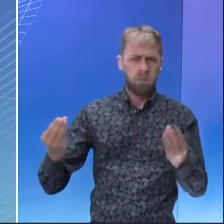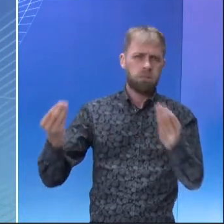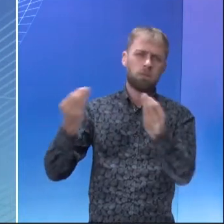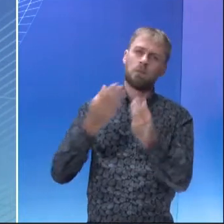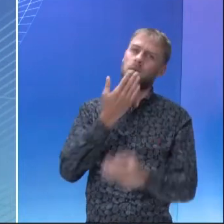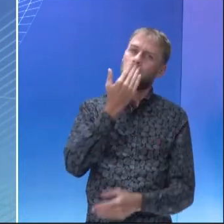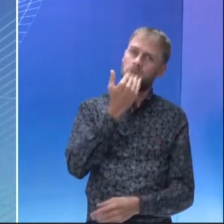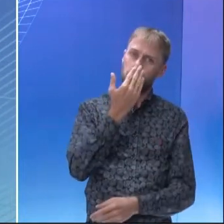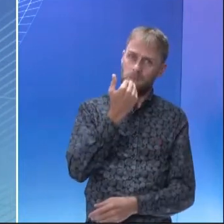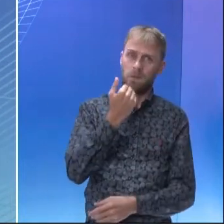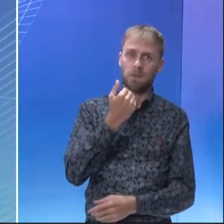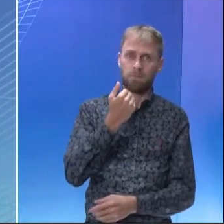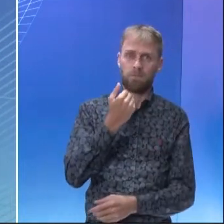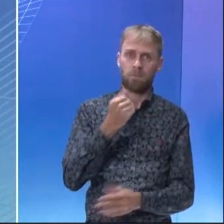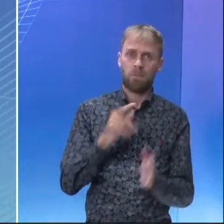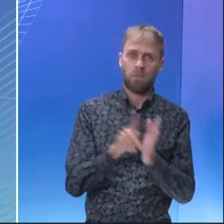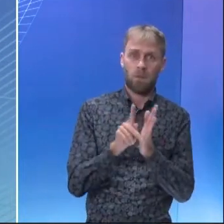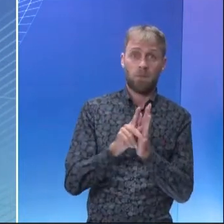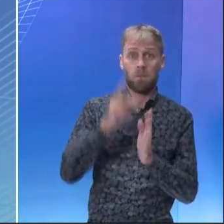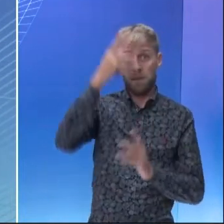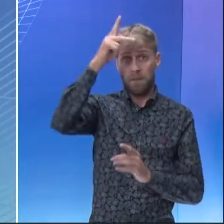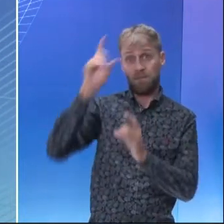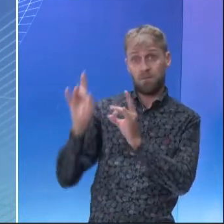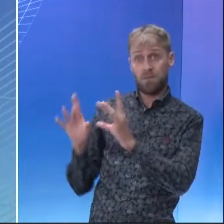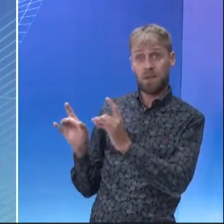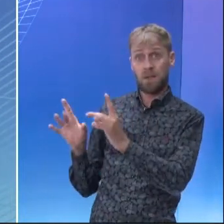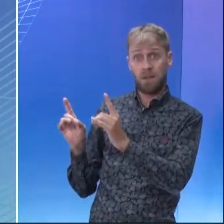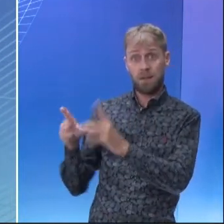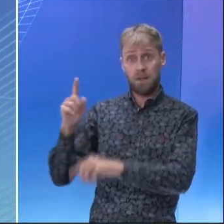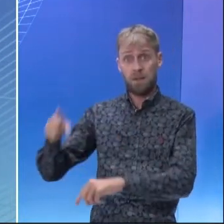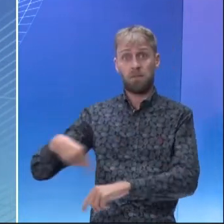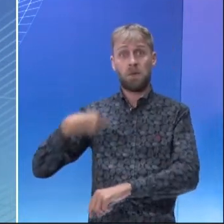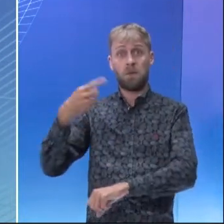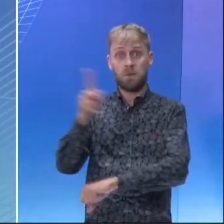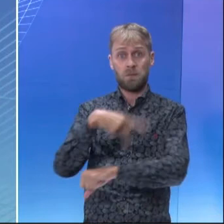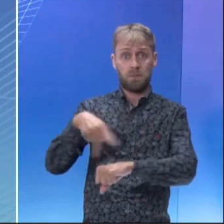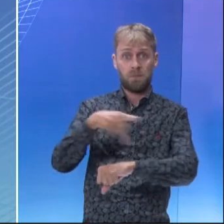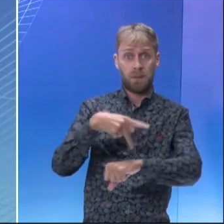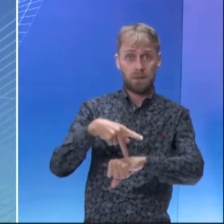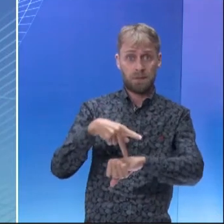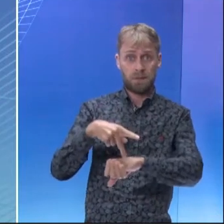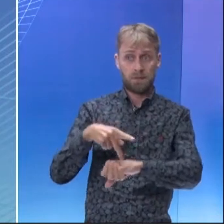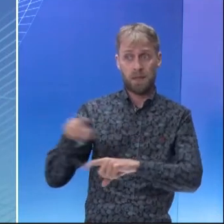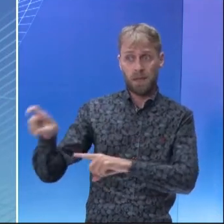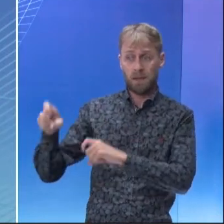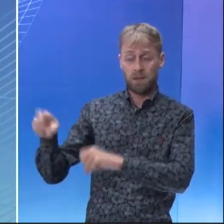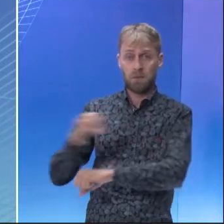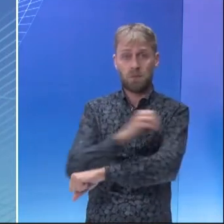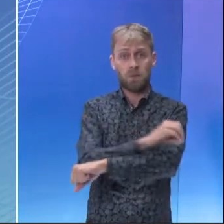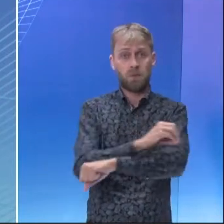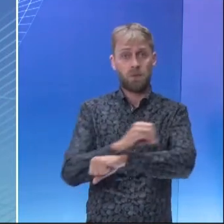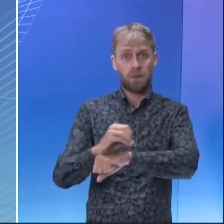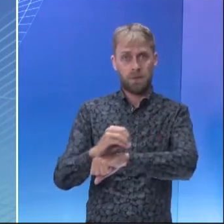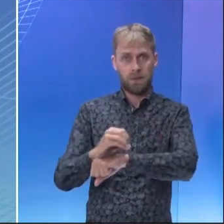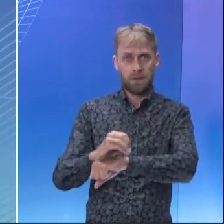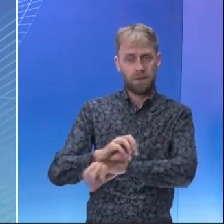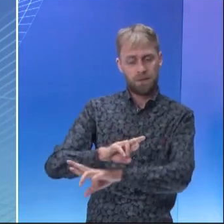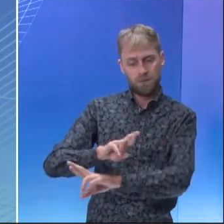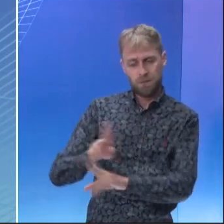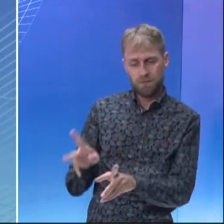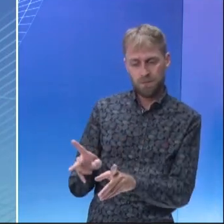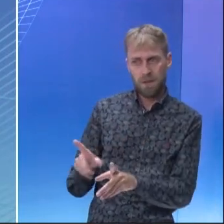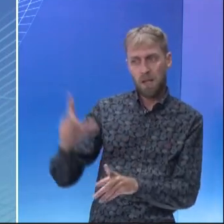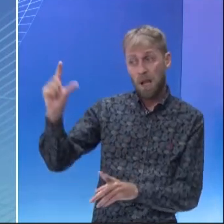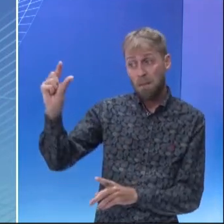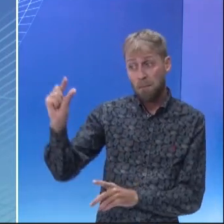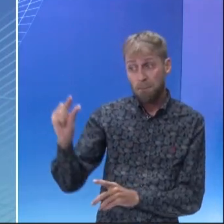muito alimento. É uma produção voltada para exportação. Enquanto a agricultura orgânica é justamente o